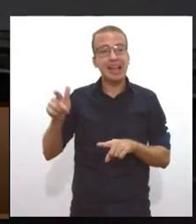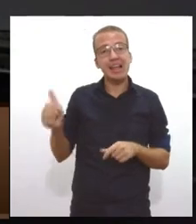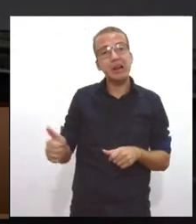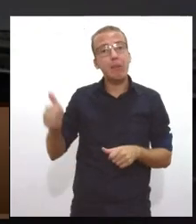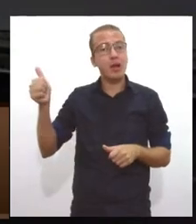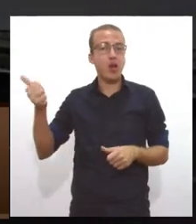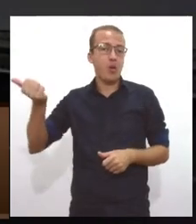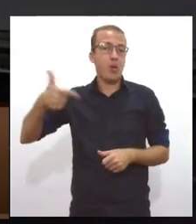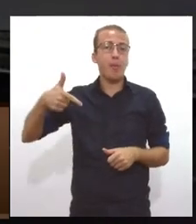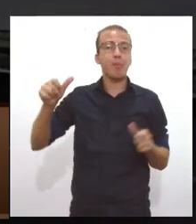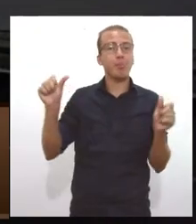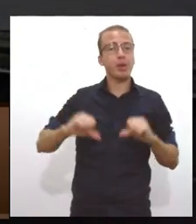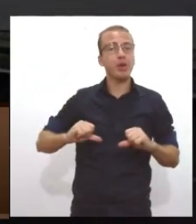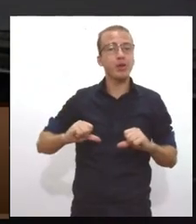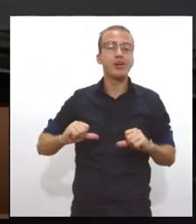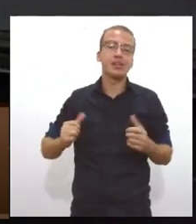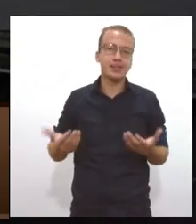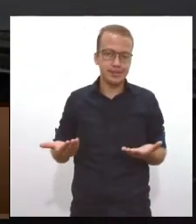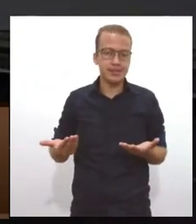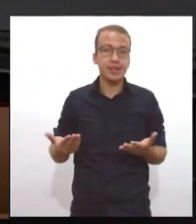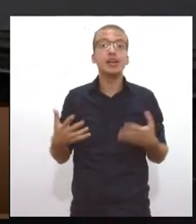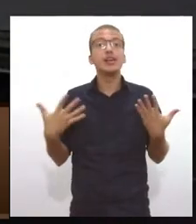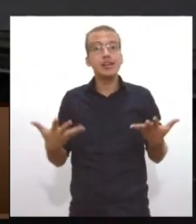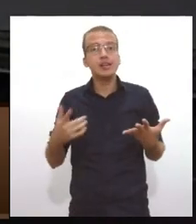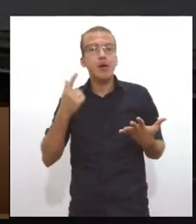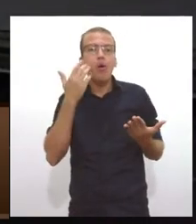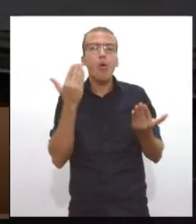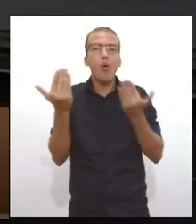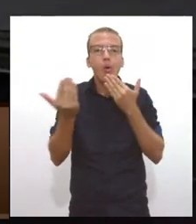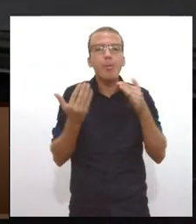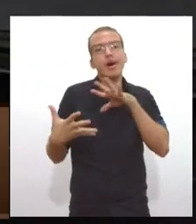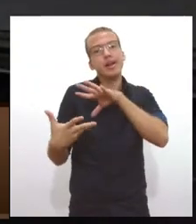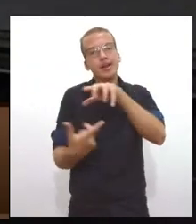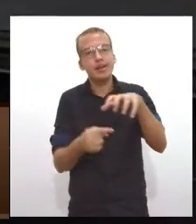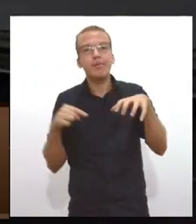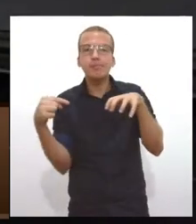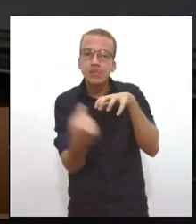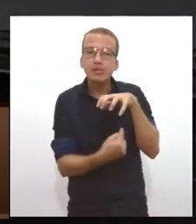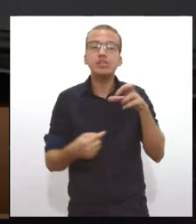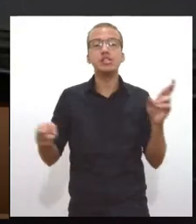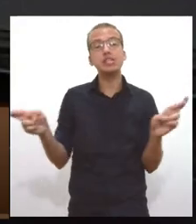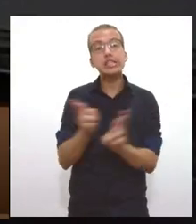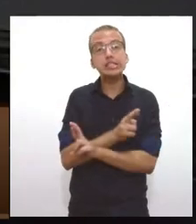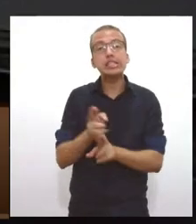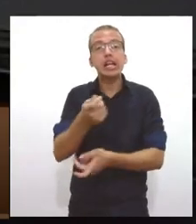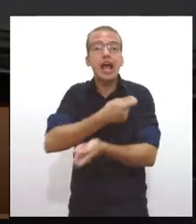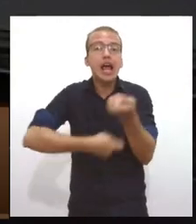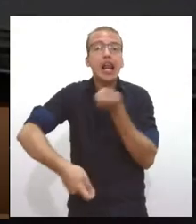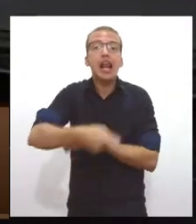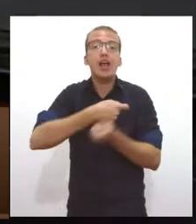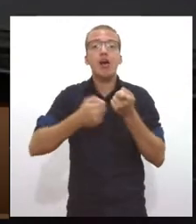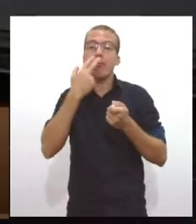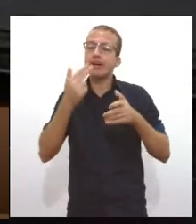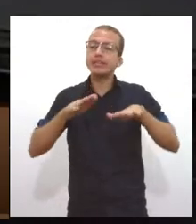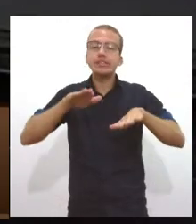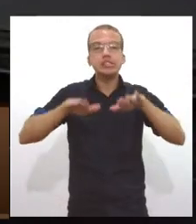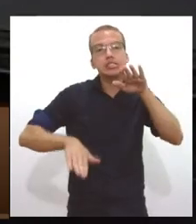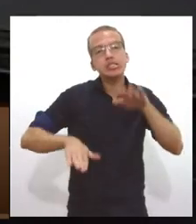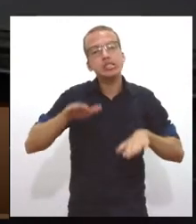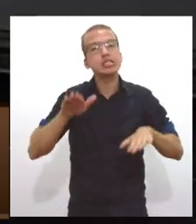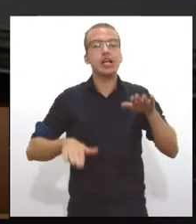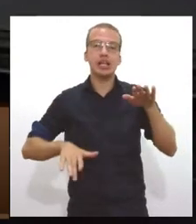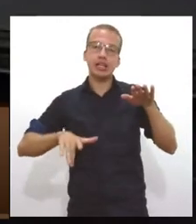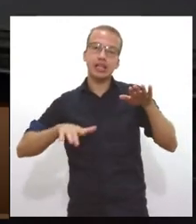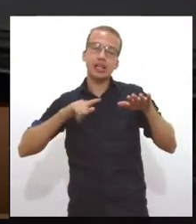Então, isso no cenário mundial, no cenário de relações negociais, isso cria desvantagens, isso pode criar uma